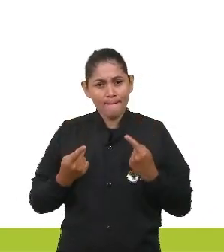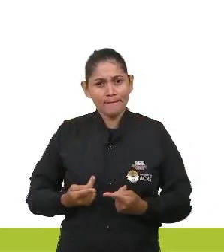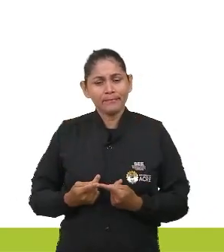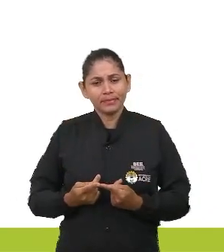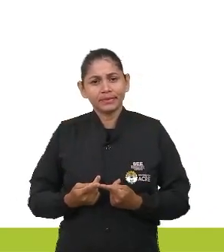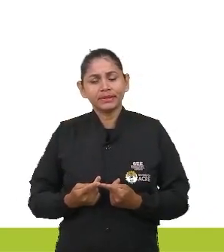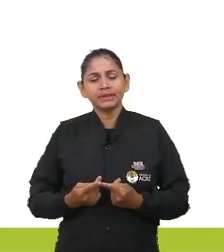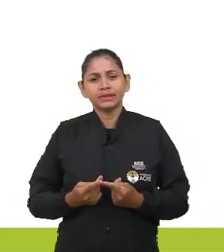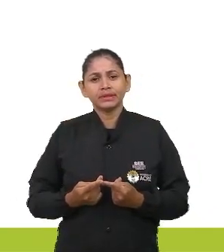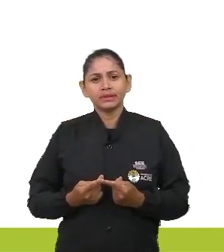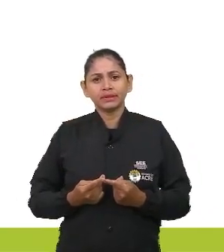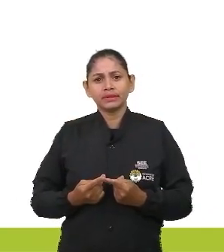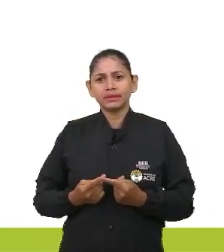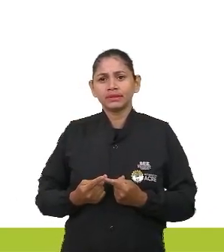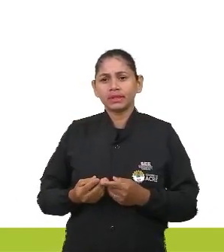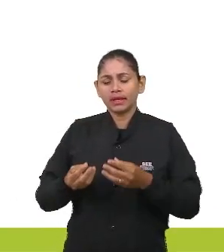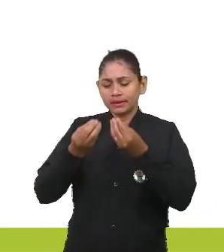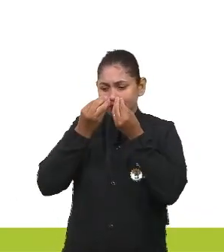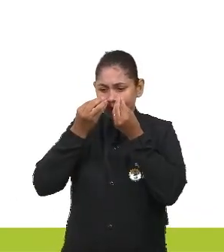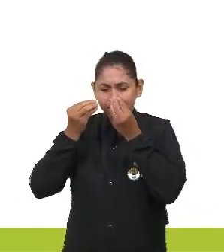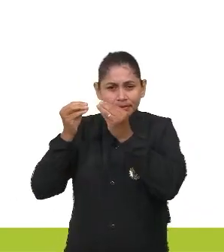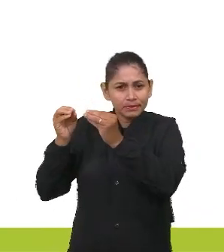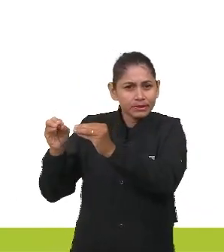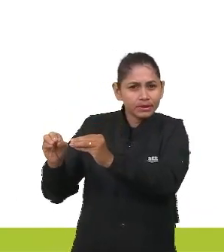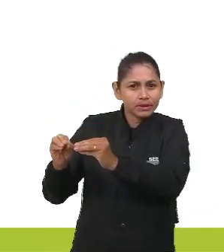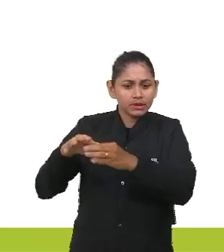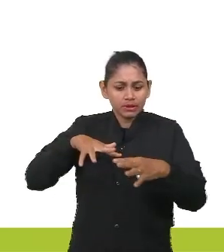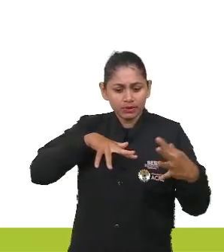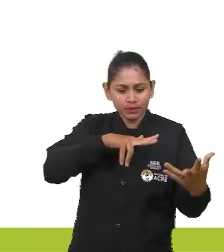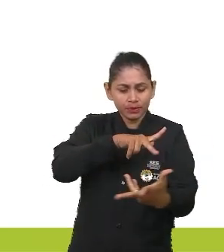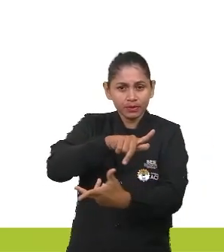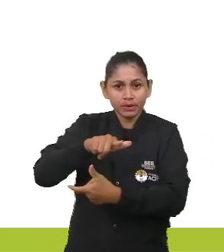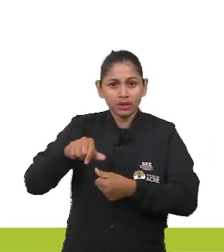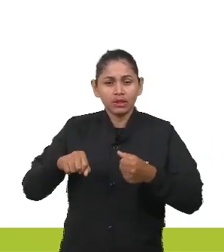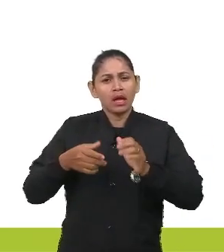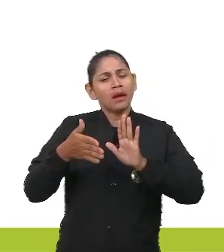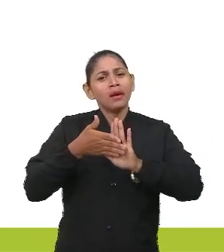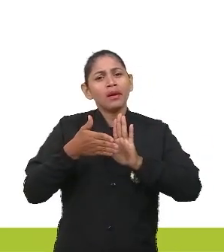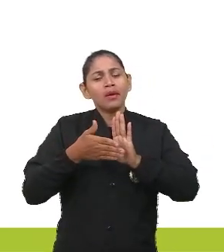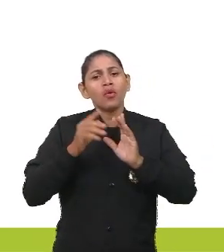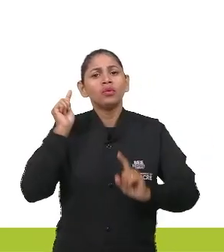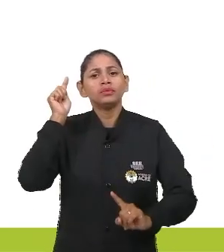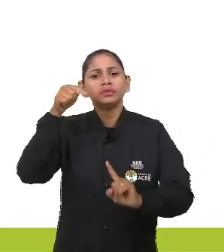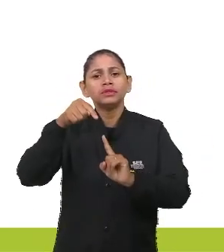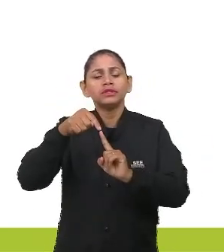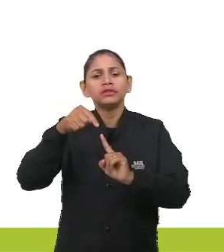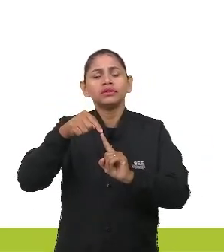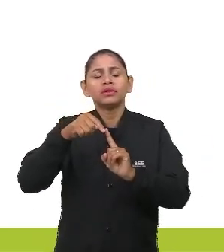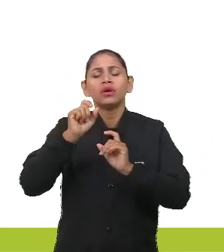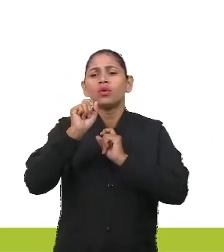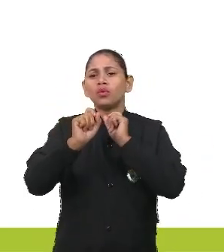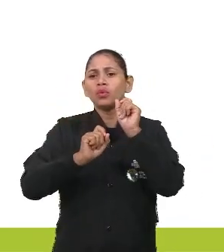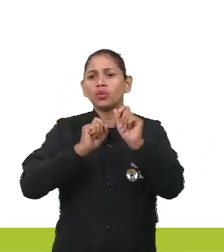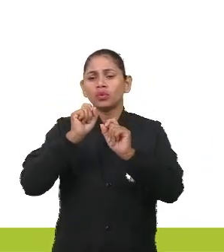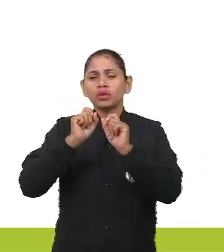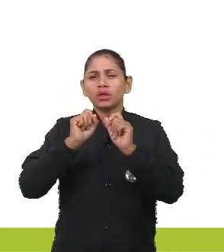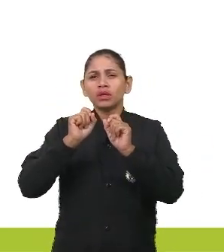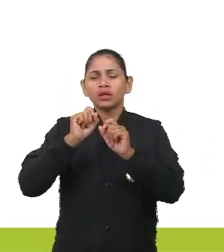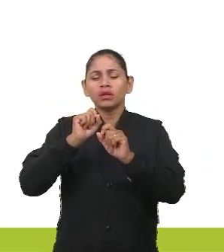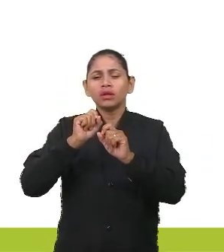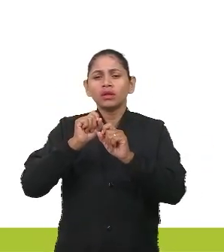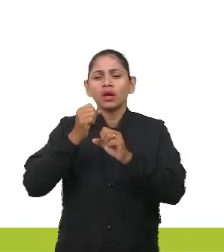em uma gigantesca nave o plano era que o retiro durasse alguns poucos anos